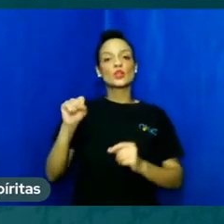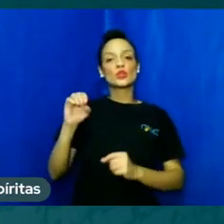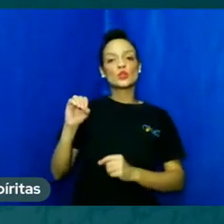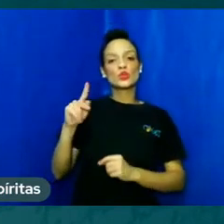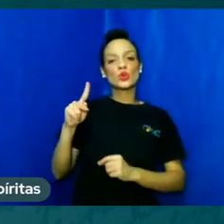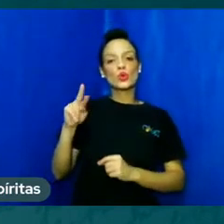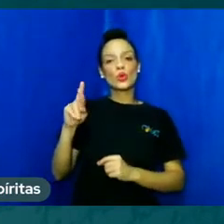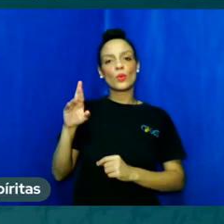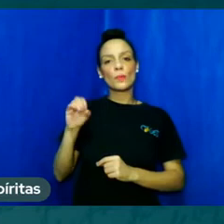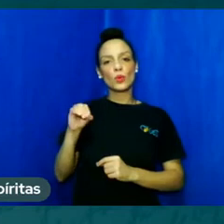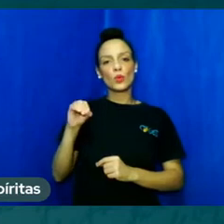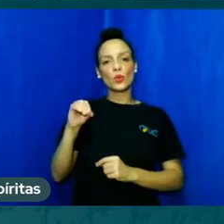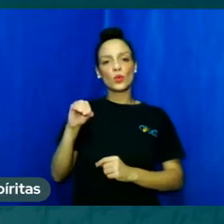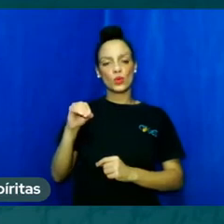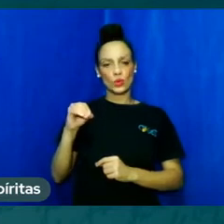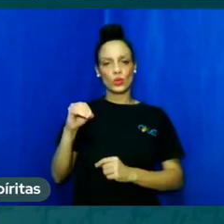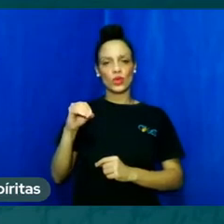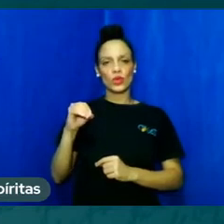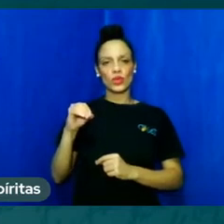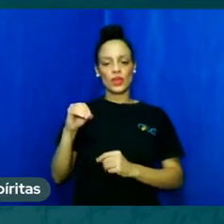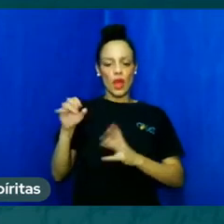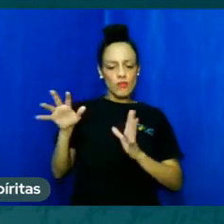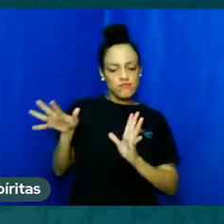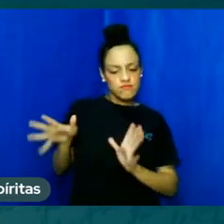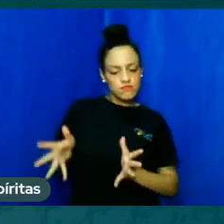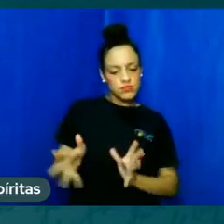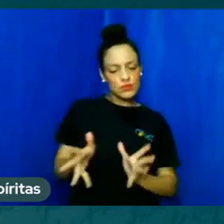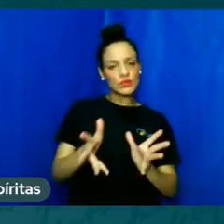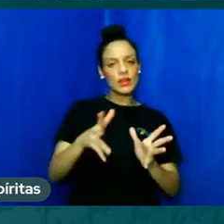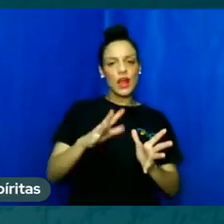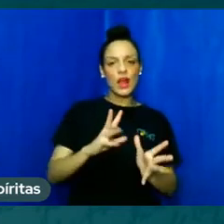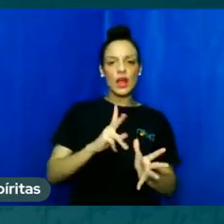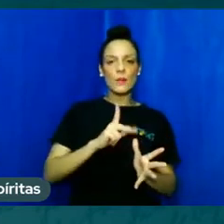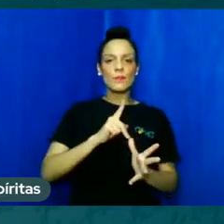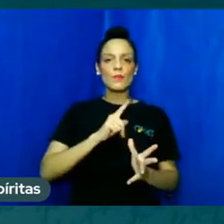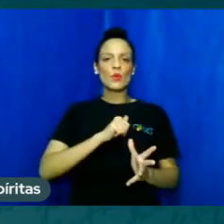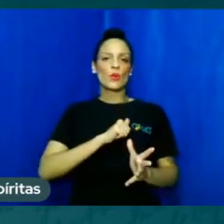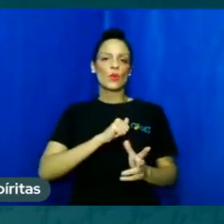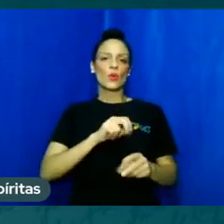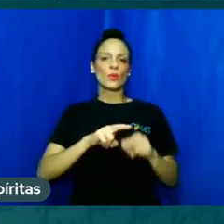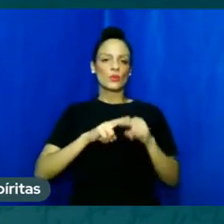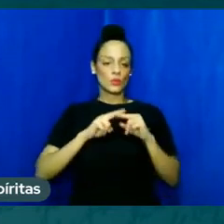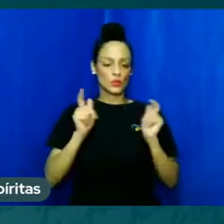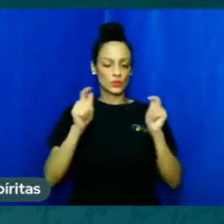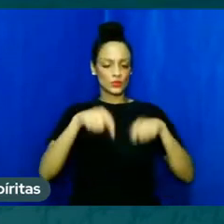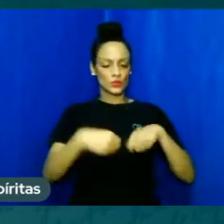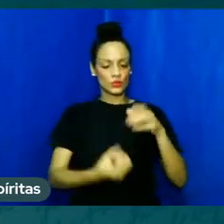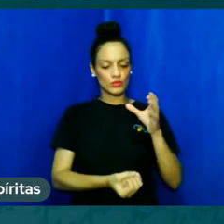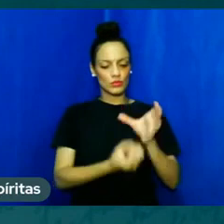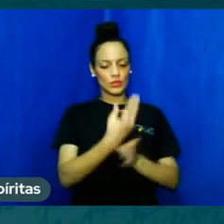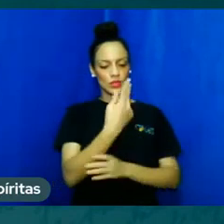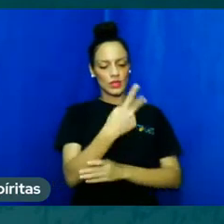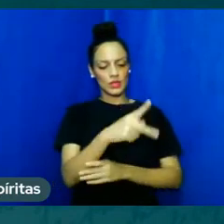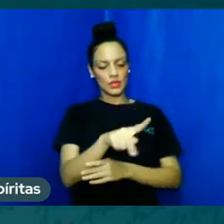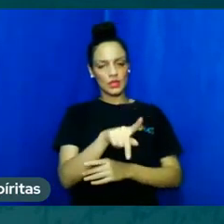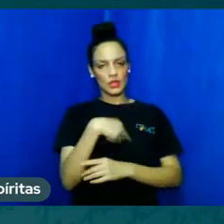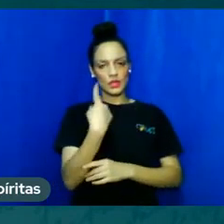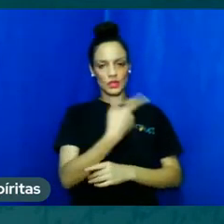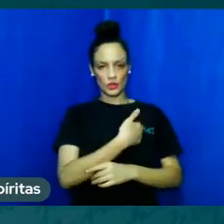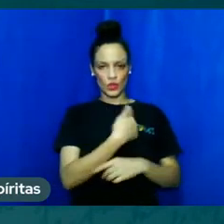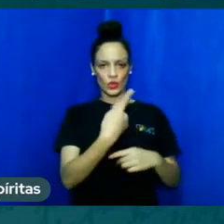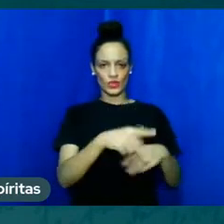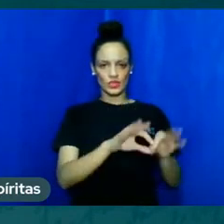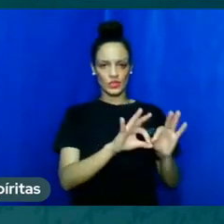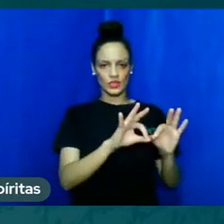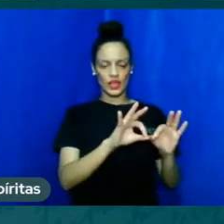atitude perfeita de amor, criando-nos simples e ignorantes, porém, perfectíveis ao